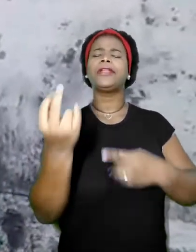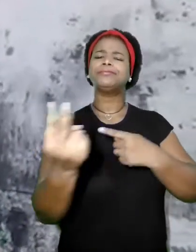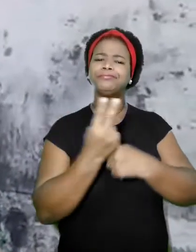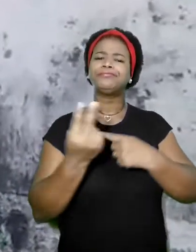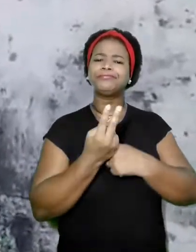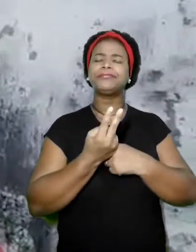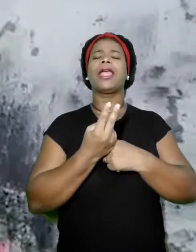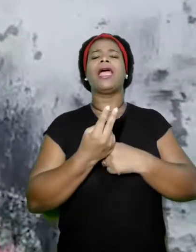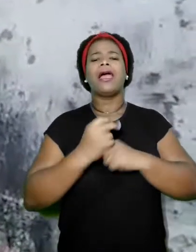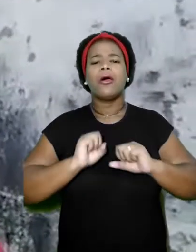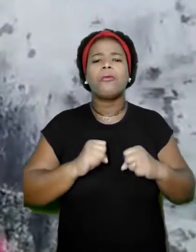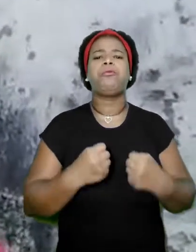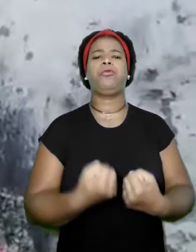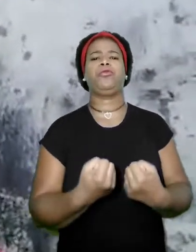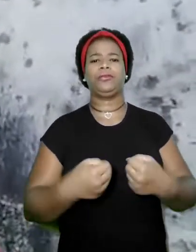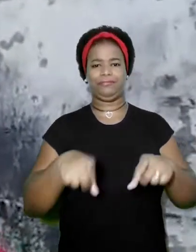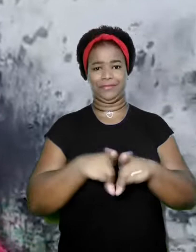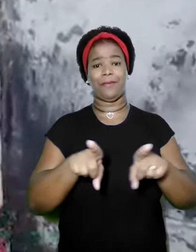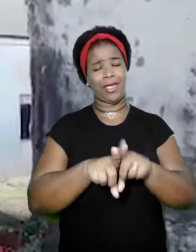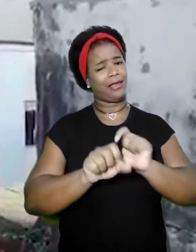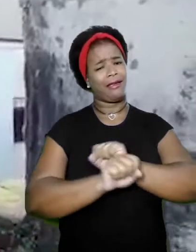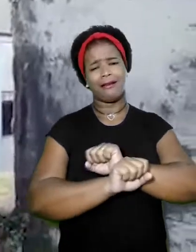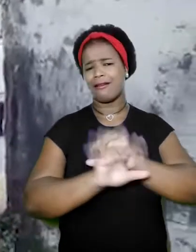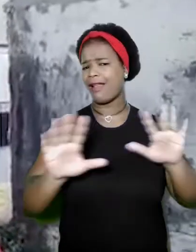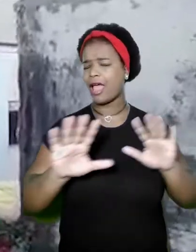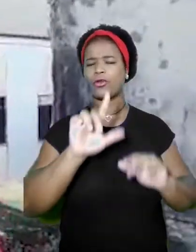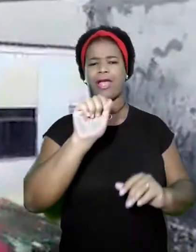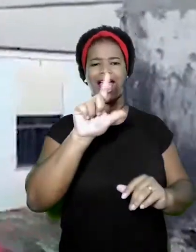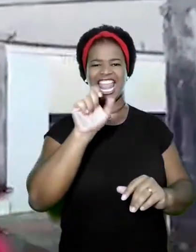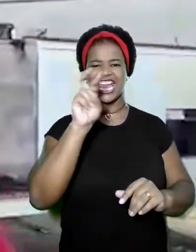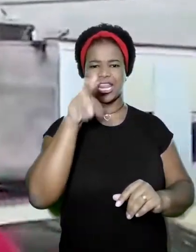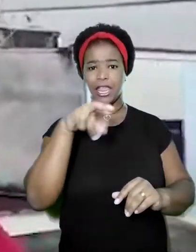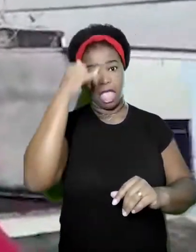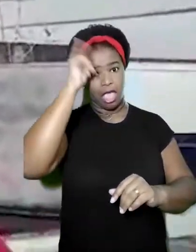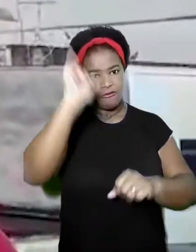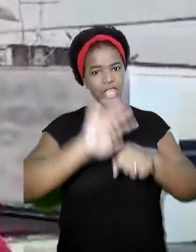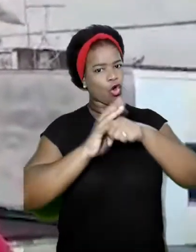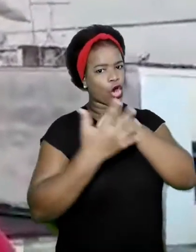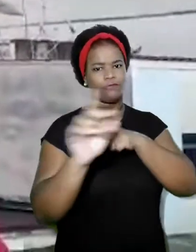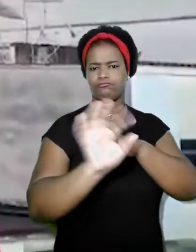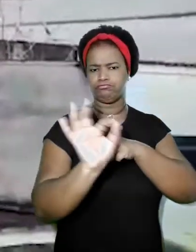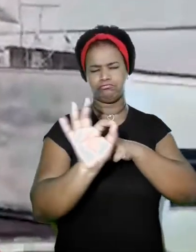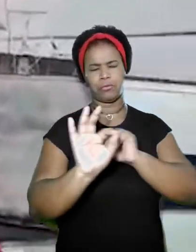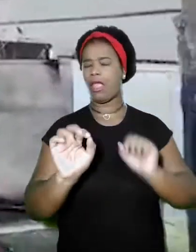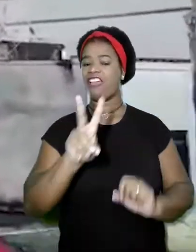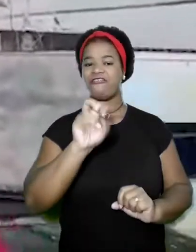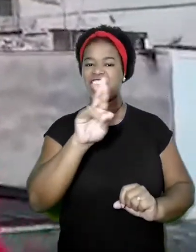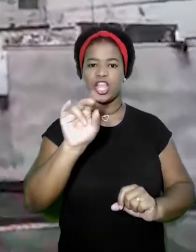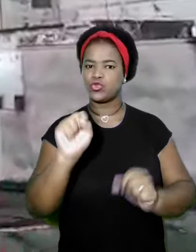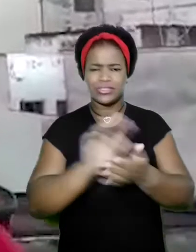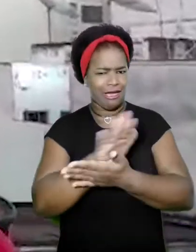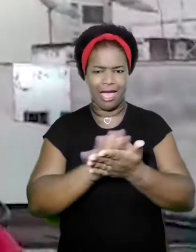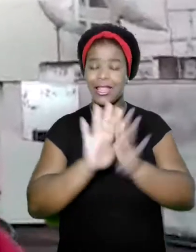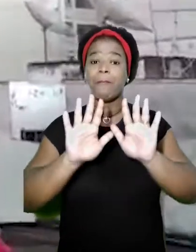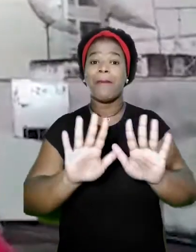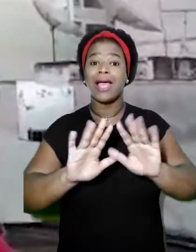combate as bactérias Também aumenta a sua imunidade É claro, o alecrim não combate o coronavírus Não combate vírus